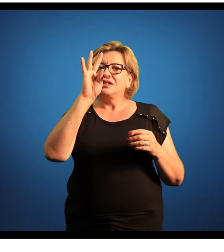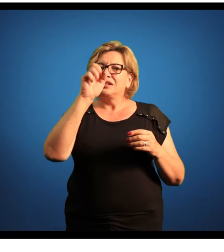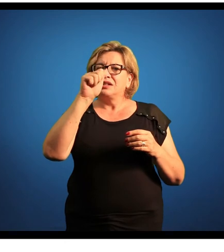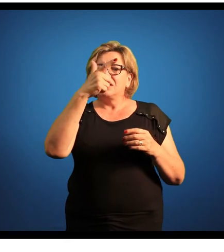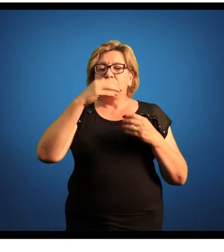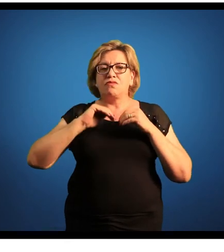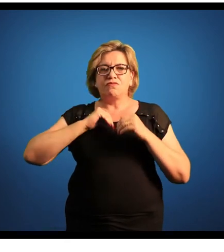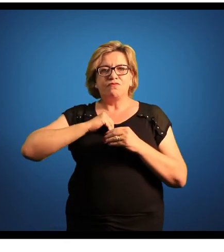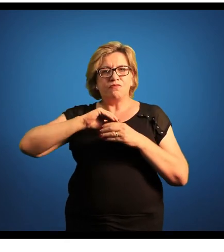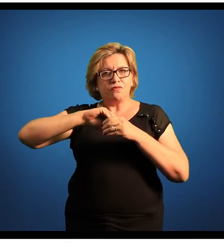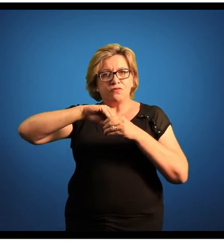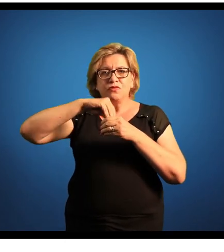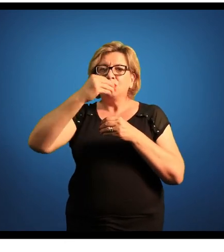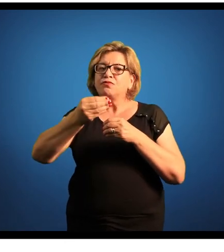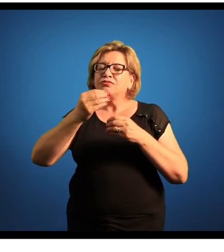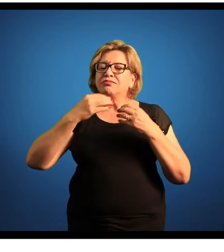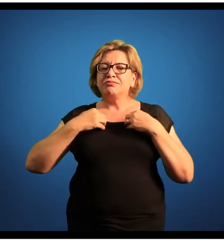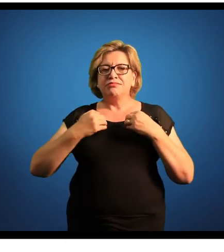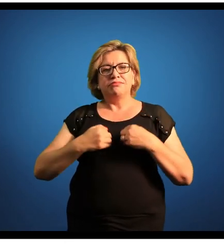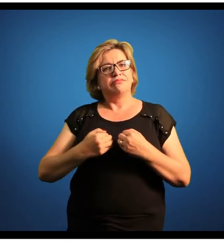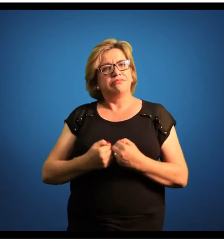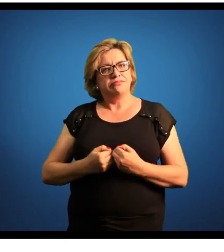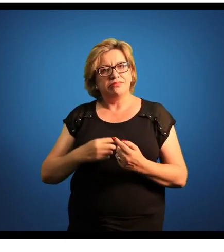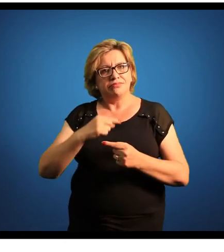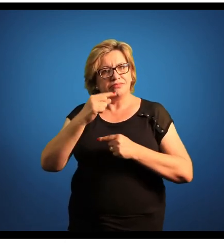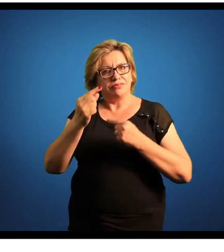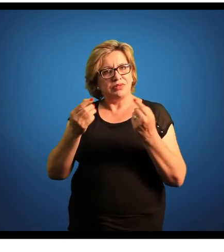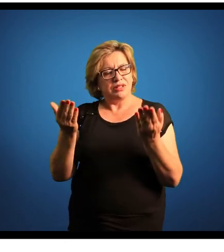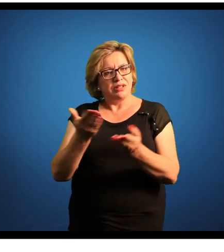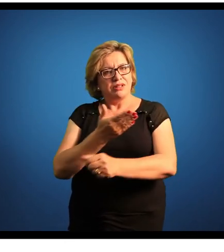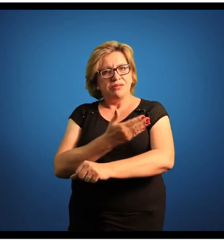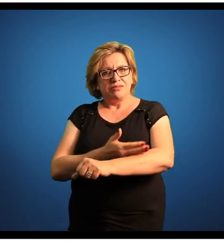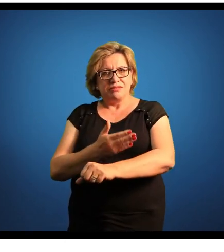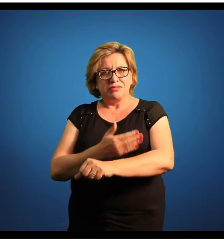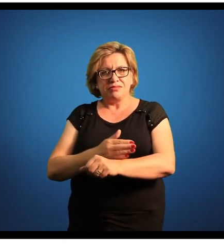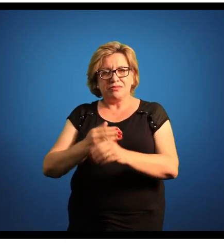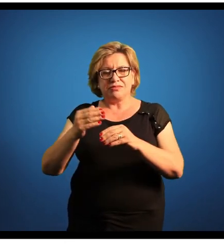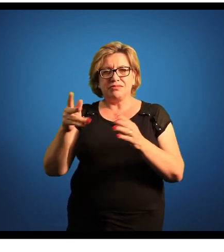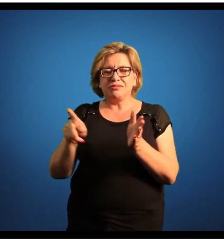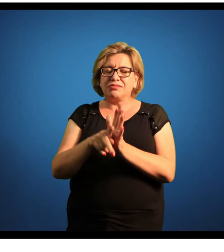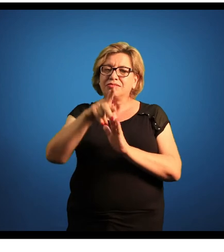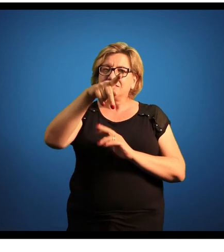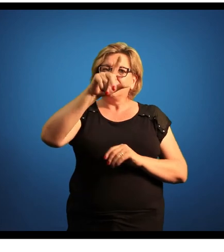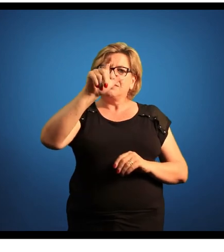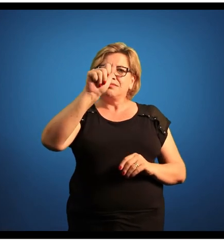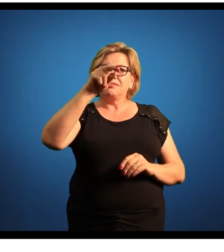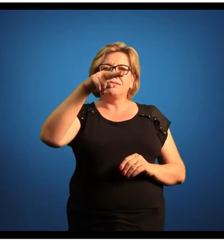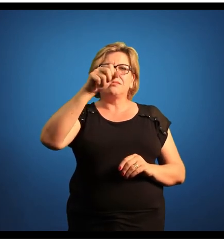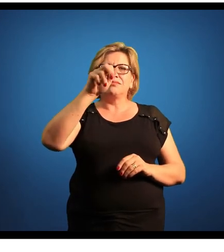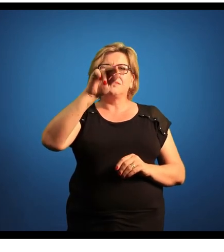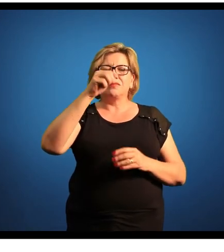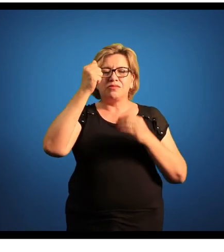a alimentação. Essa era a nossa aula prática de planárias, muito obrigado e até a próxima!